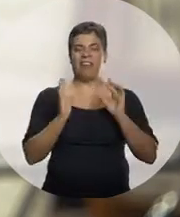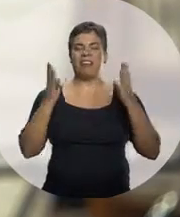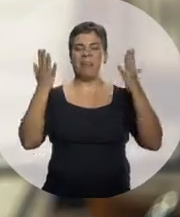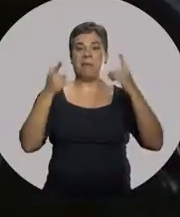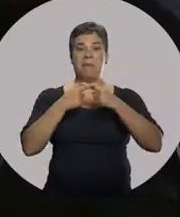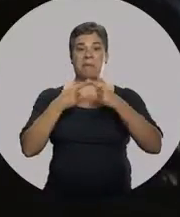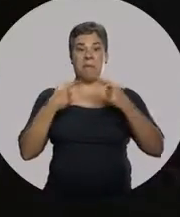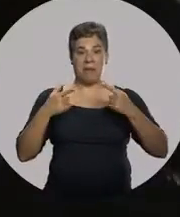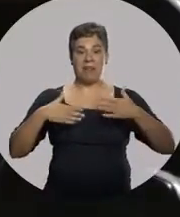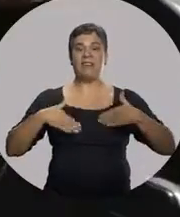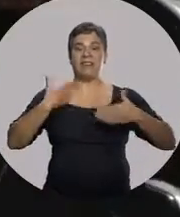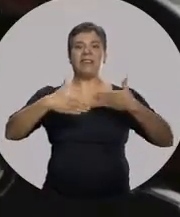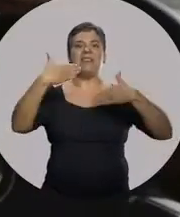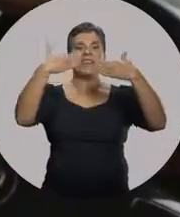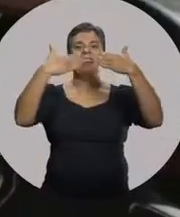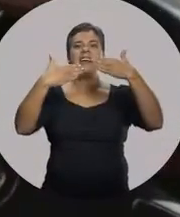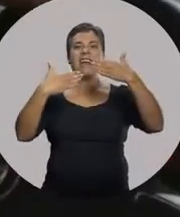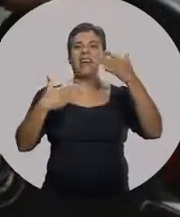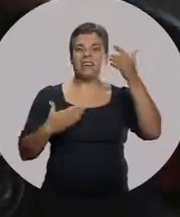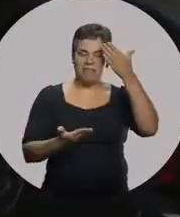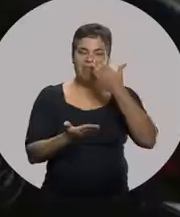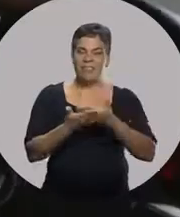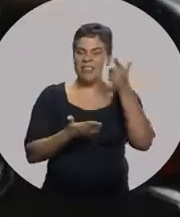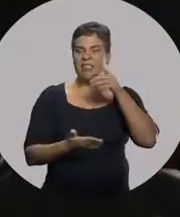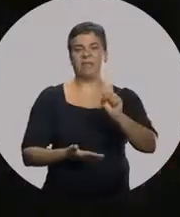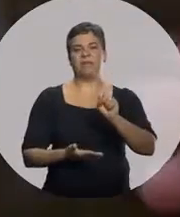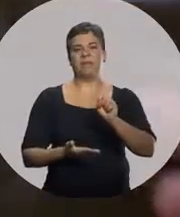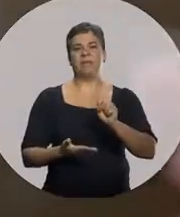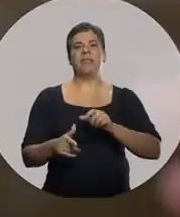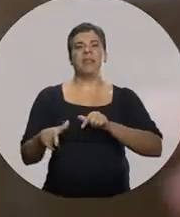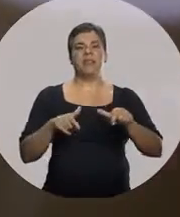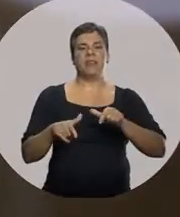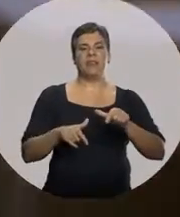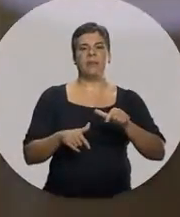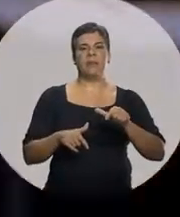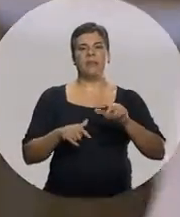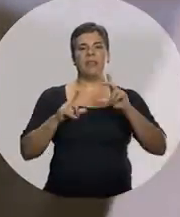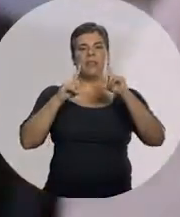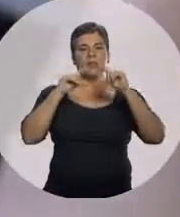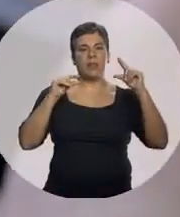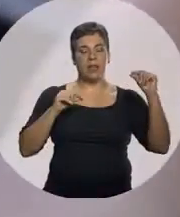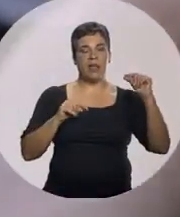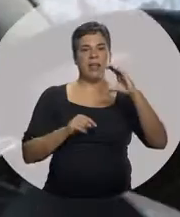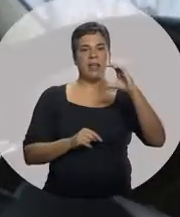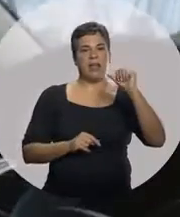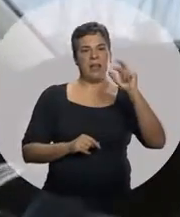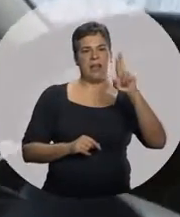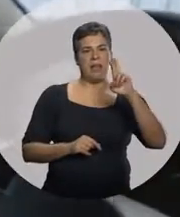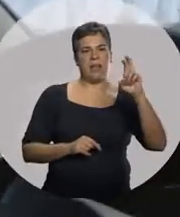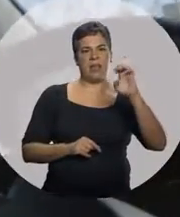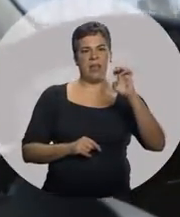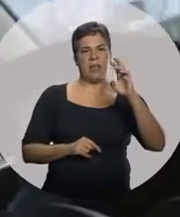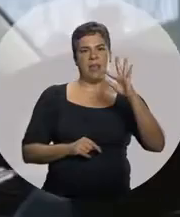comemorados E nós também ainda temos muito o que conquistar Eu estou trabalhando no Carrefour há 1 ano e 9 meses Passei